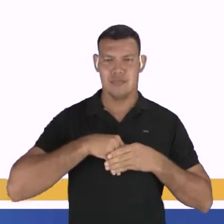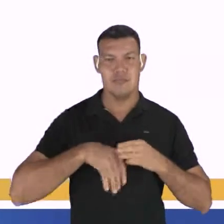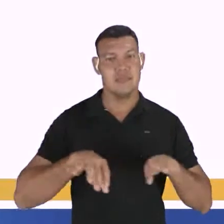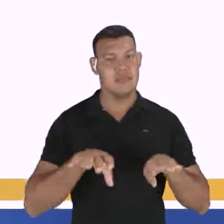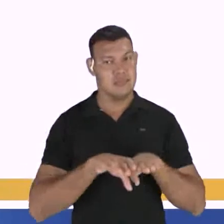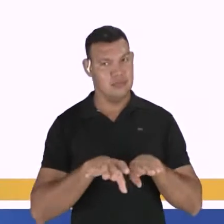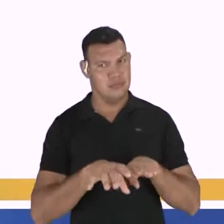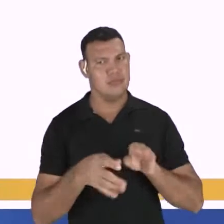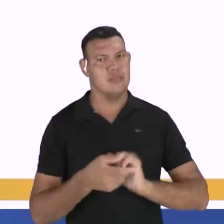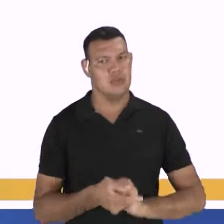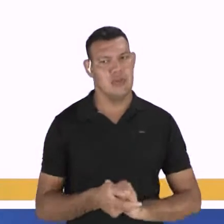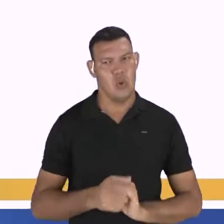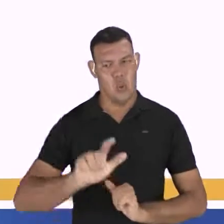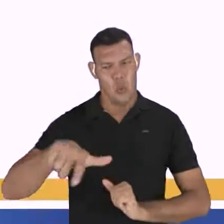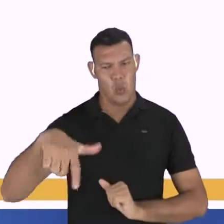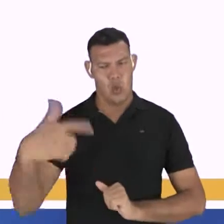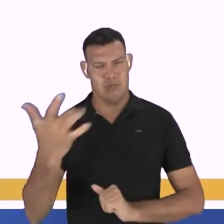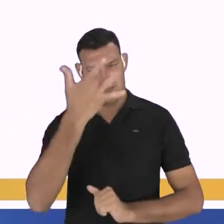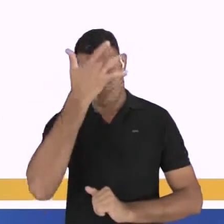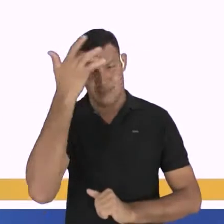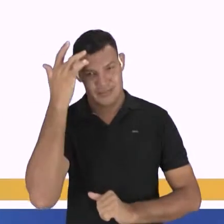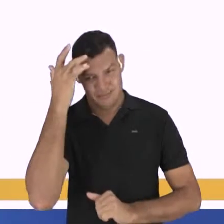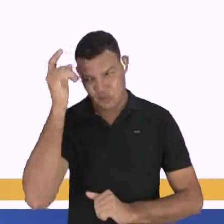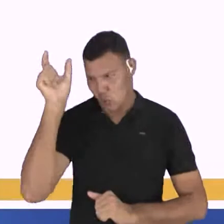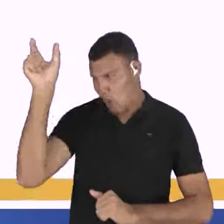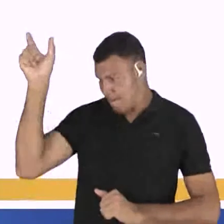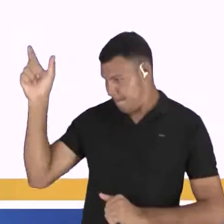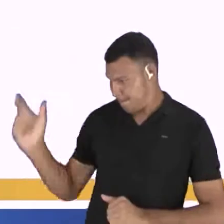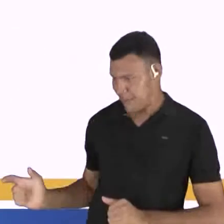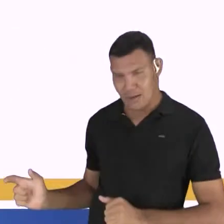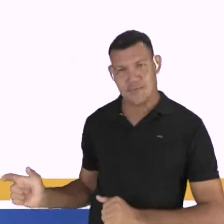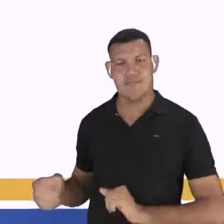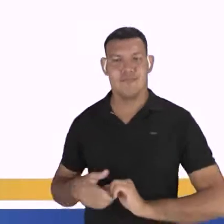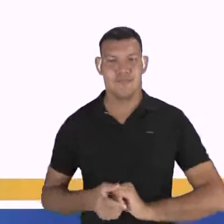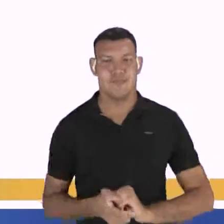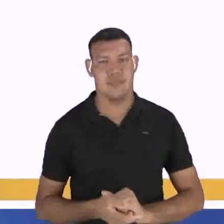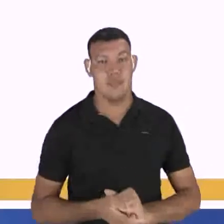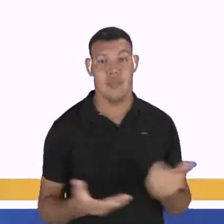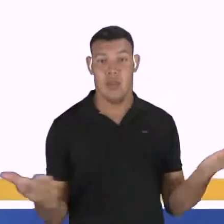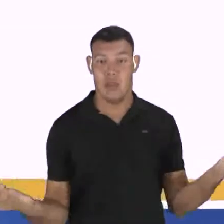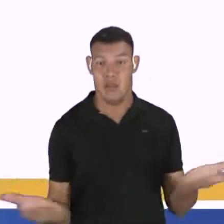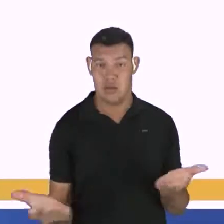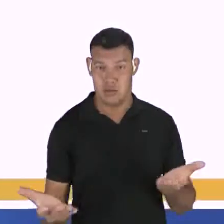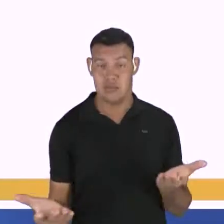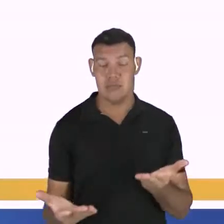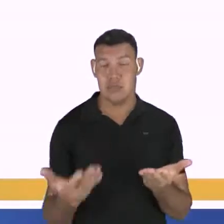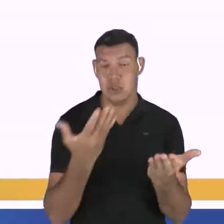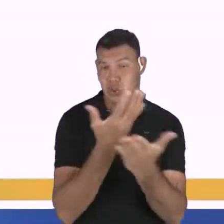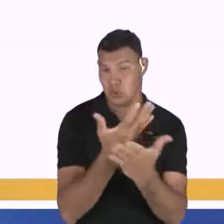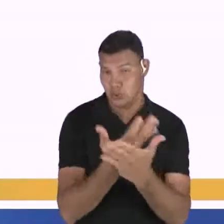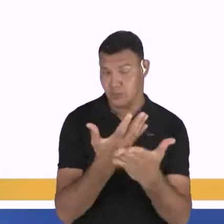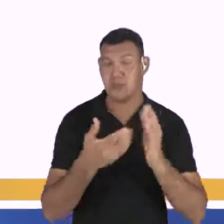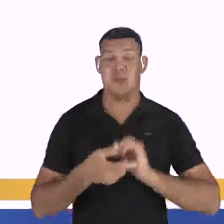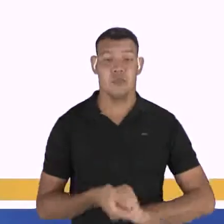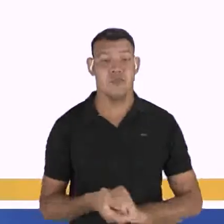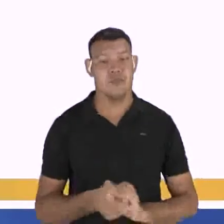constituído de um outro, uma terceira pessoa. Hoje nós vamos continuar estudando as regras